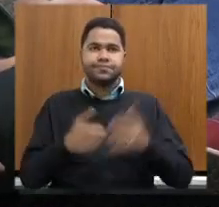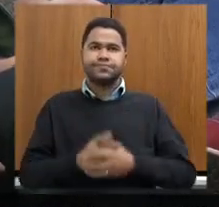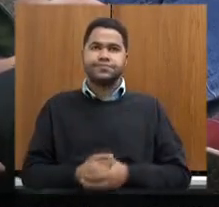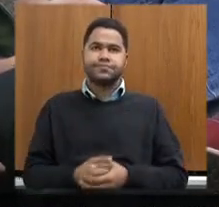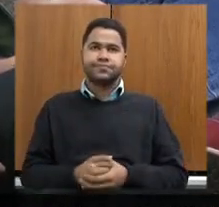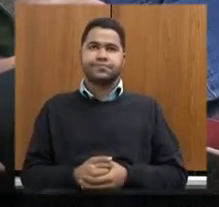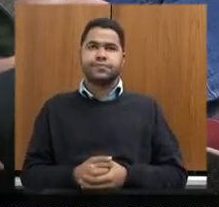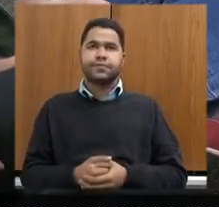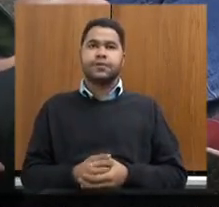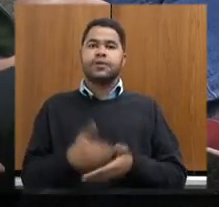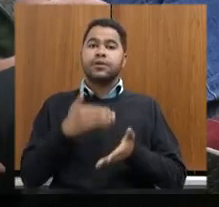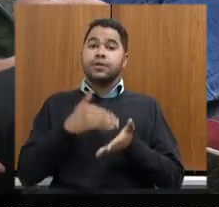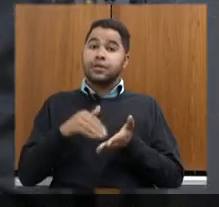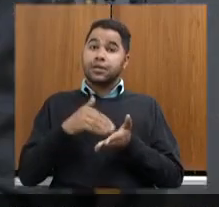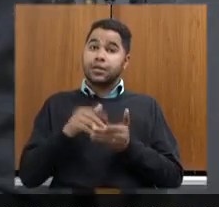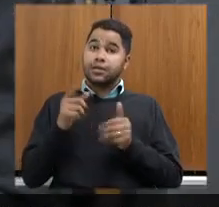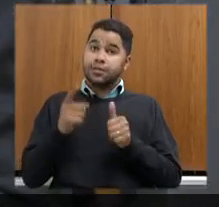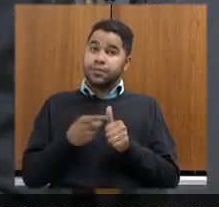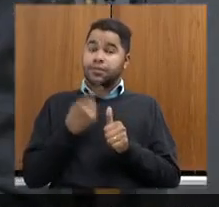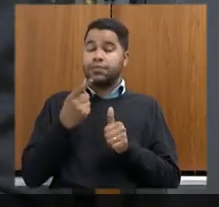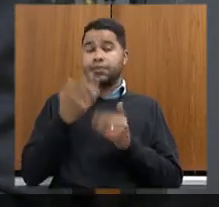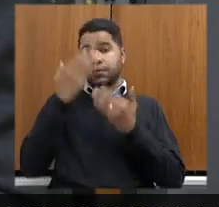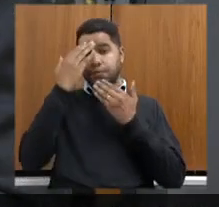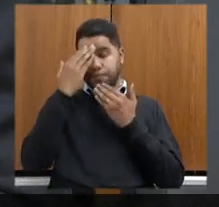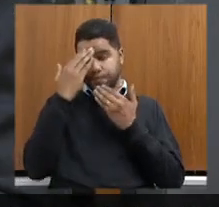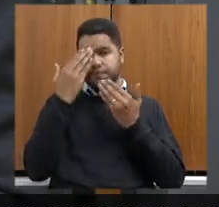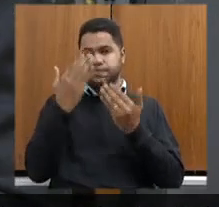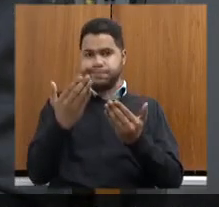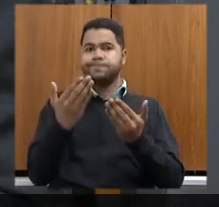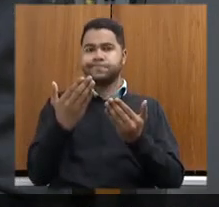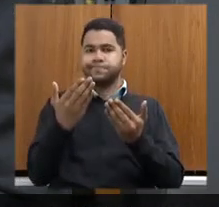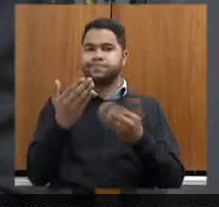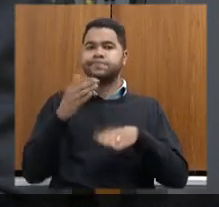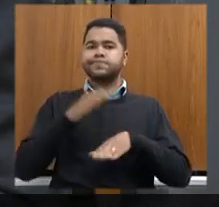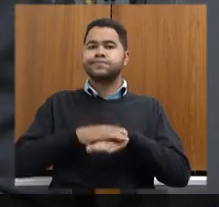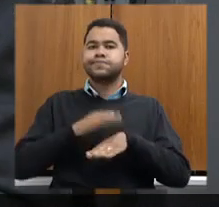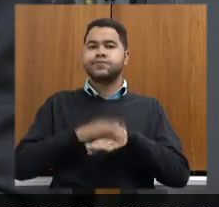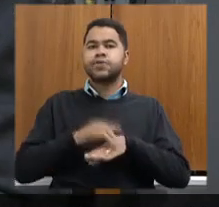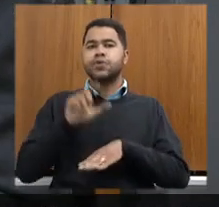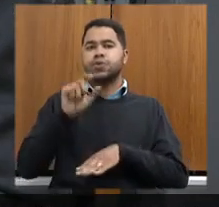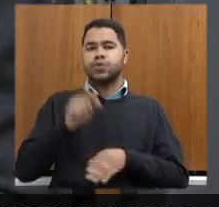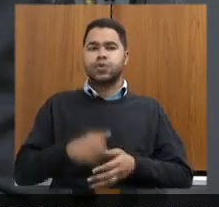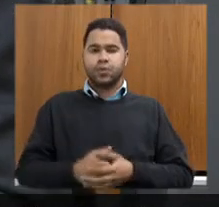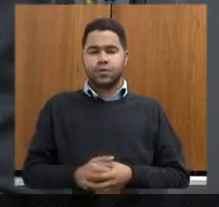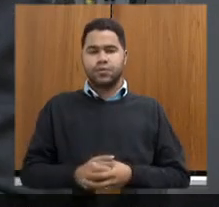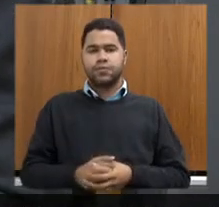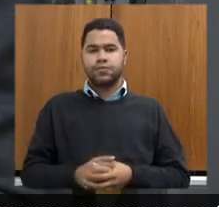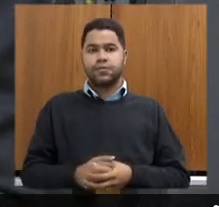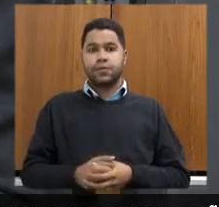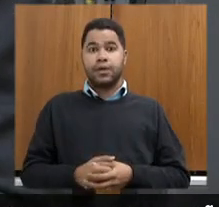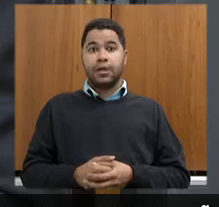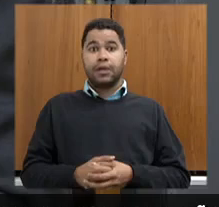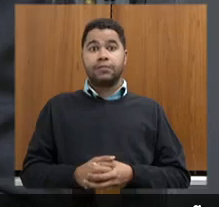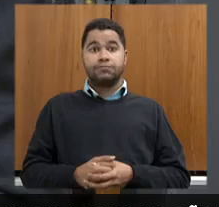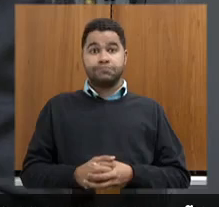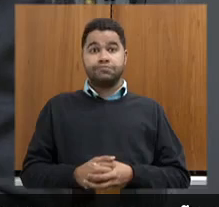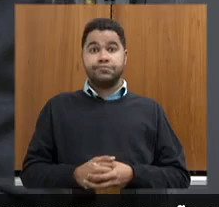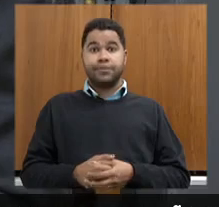secretária, secretária, é agradecer a questão da energia solar,